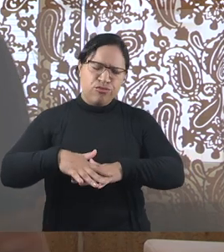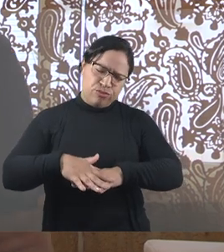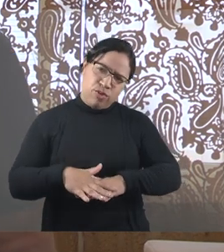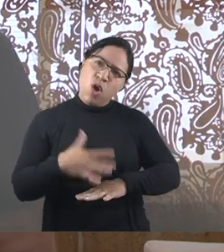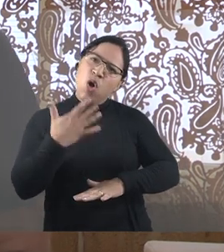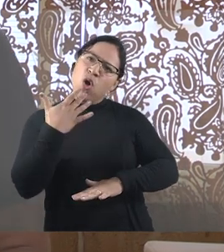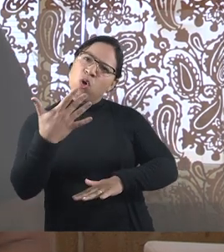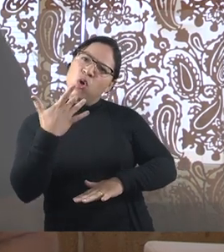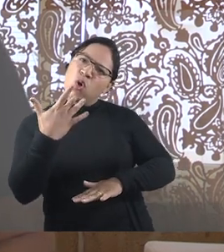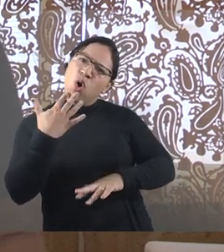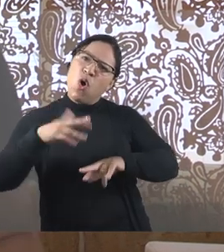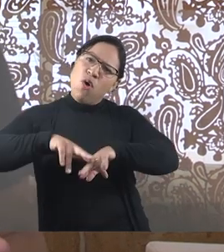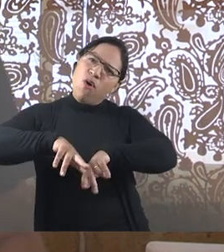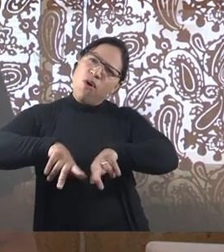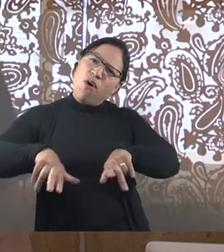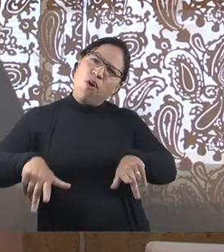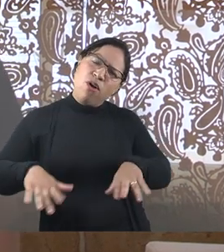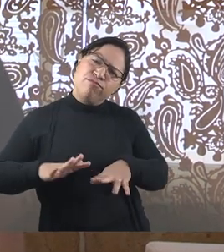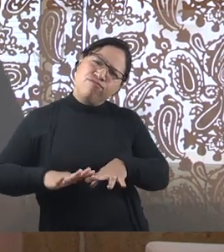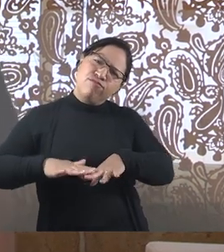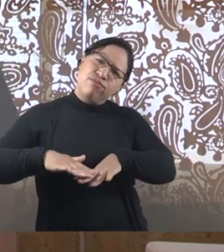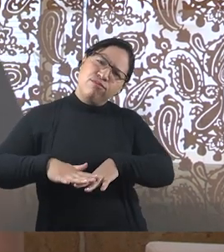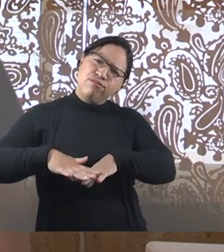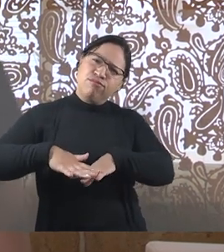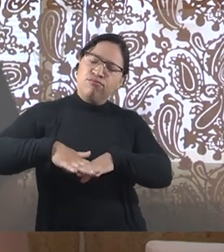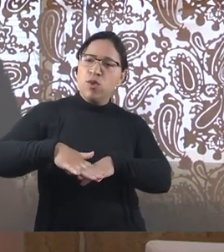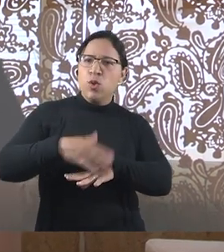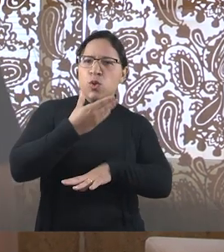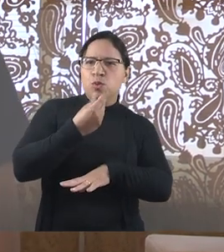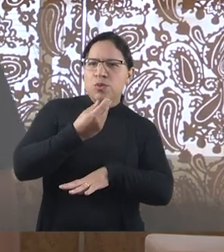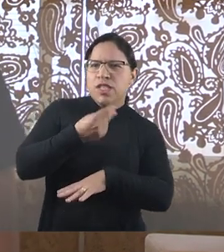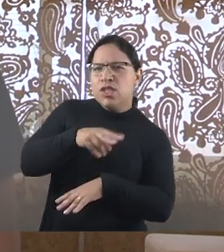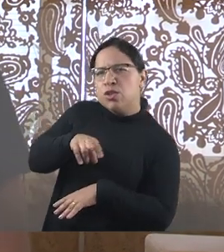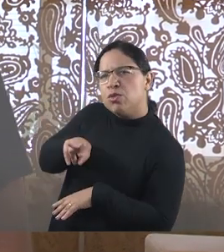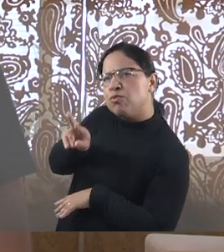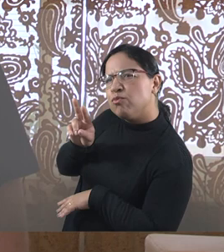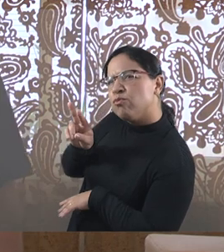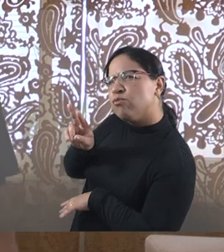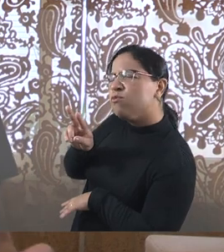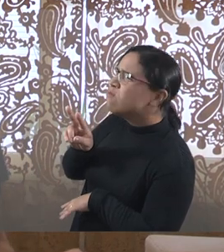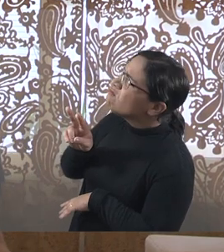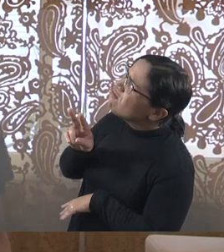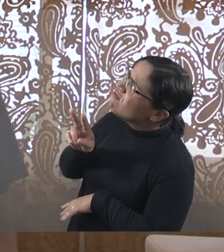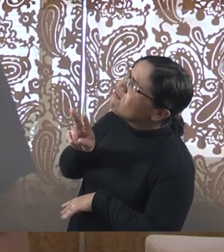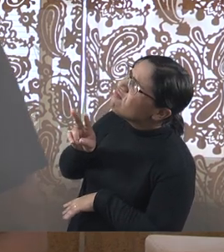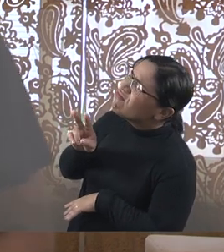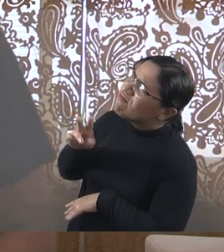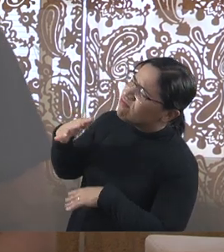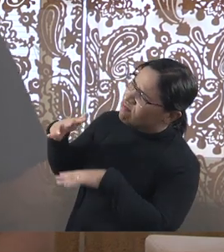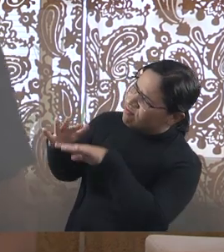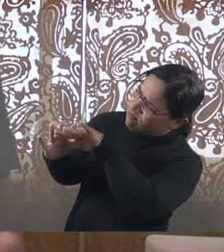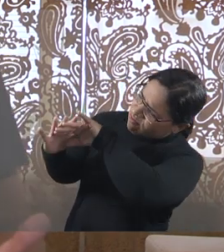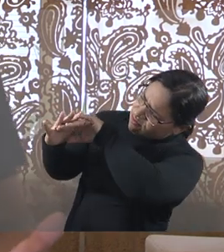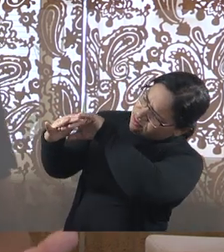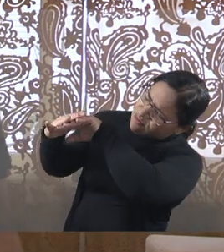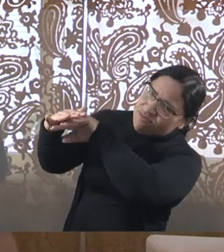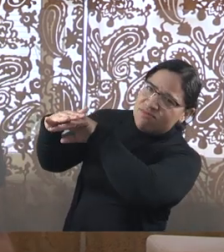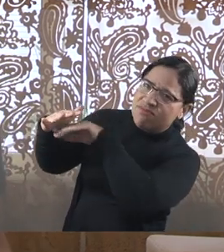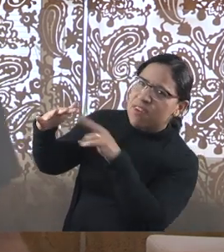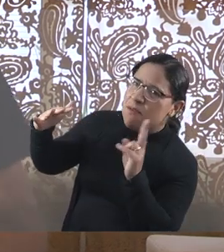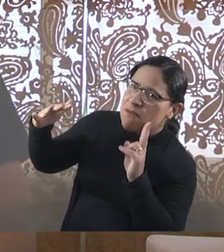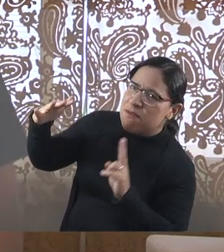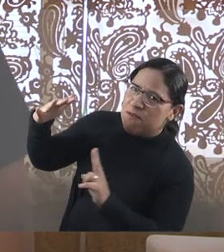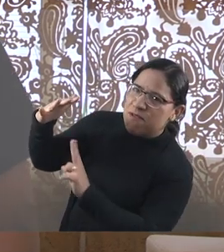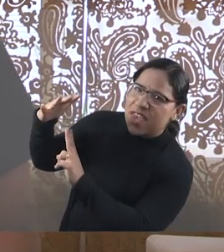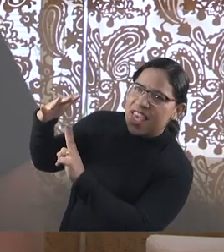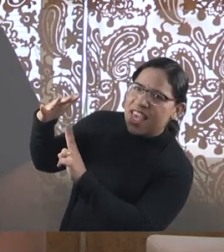texturas diversas. Enquanto isso, o menino, filho, assentado no chão brincando com o carrinho, olha pra aquela obra e ele percebe que,